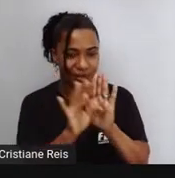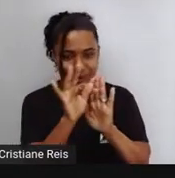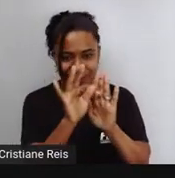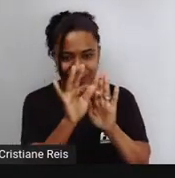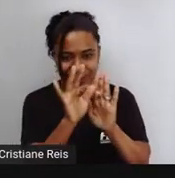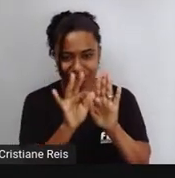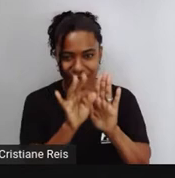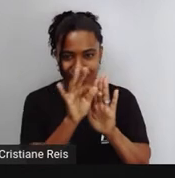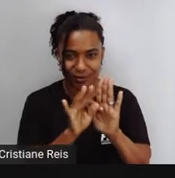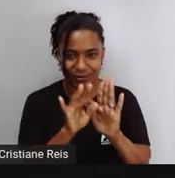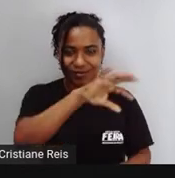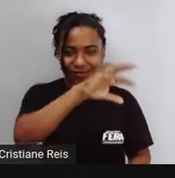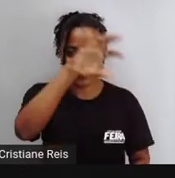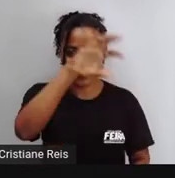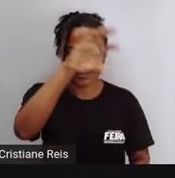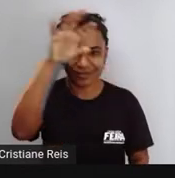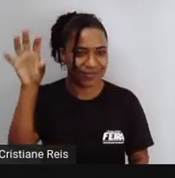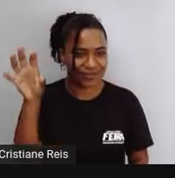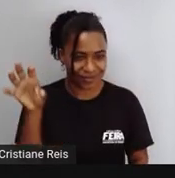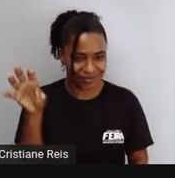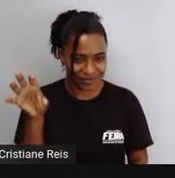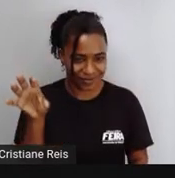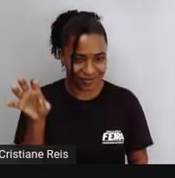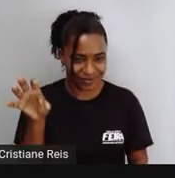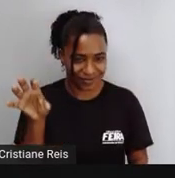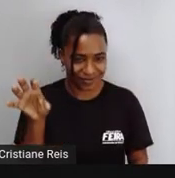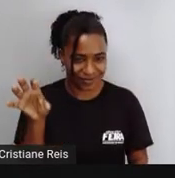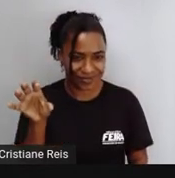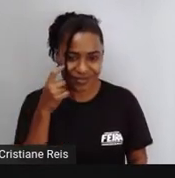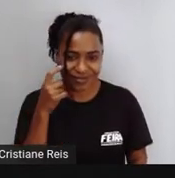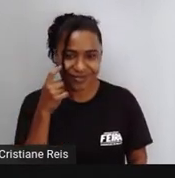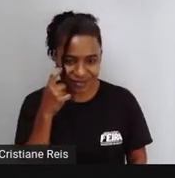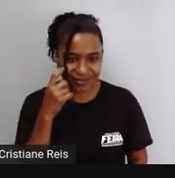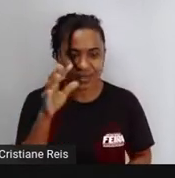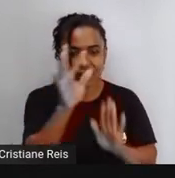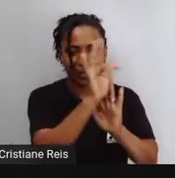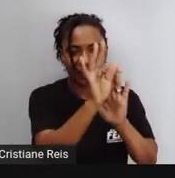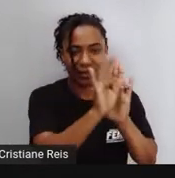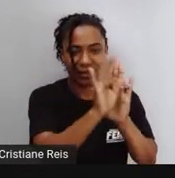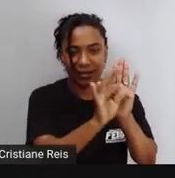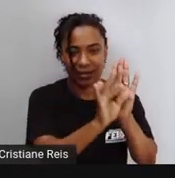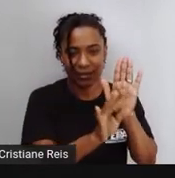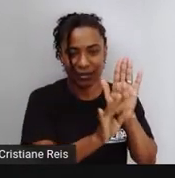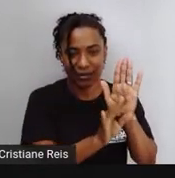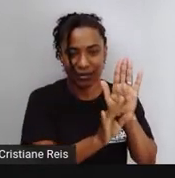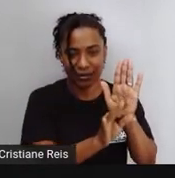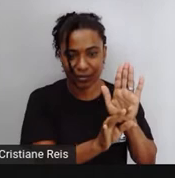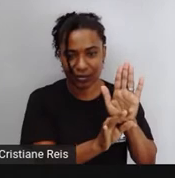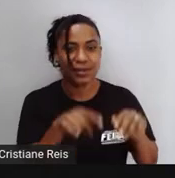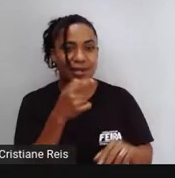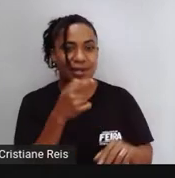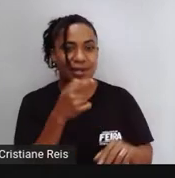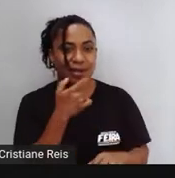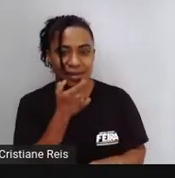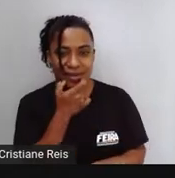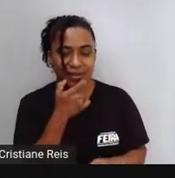períodos em inglês, que a gente chama de linguagem verbal, e nós podemos também visualizar